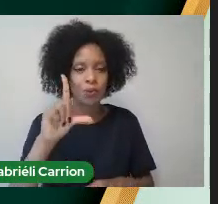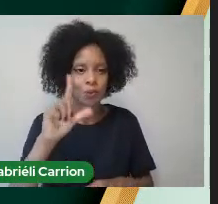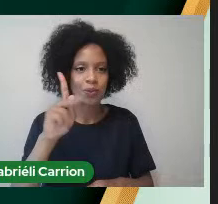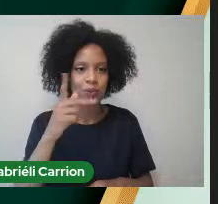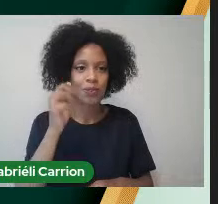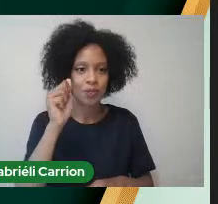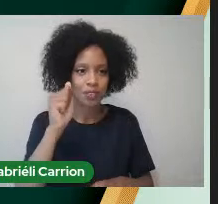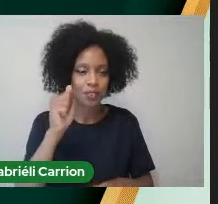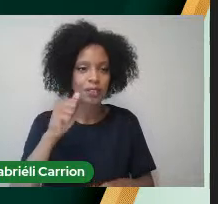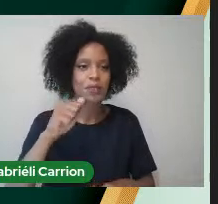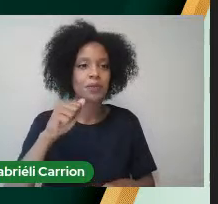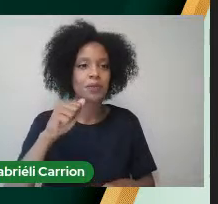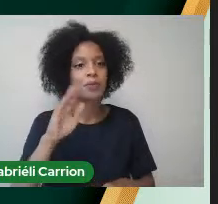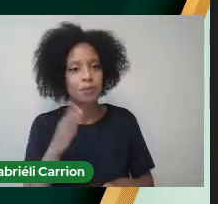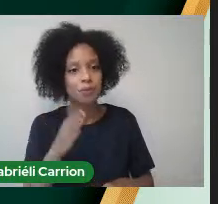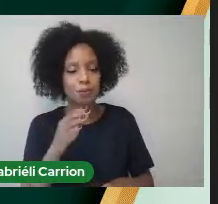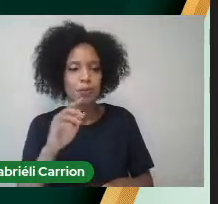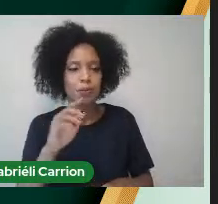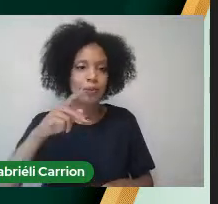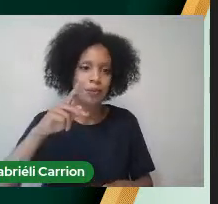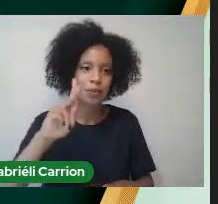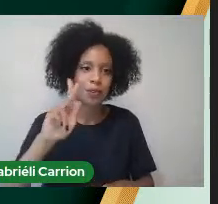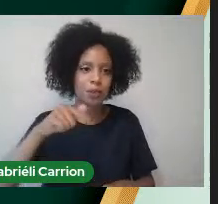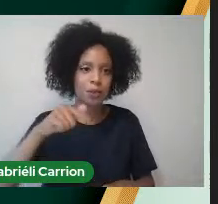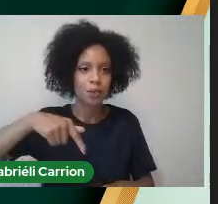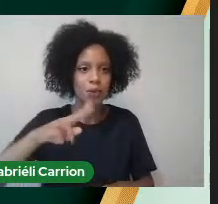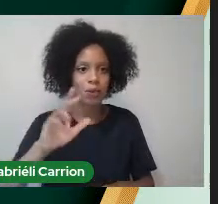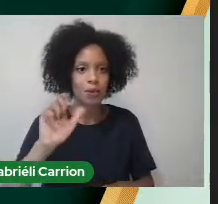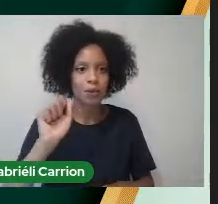presenteio A